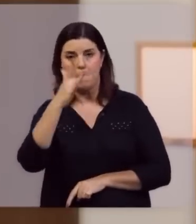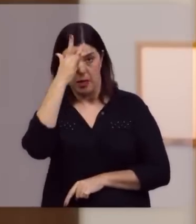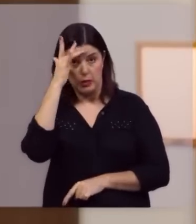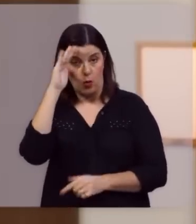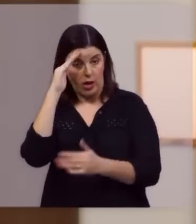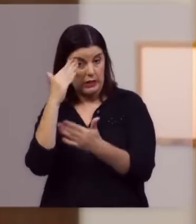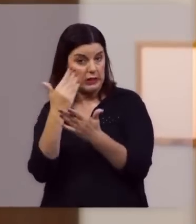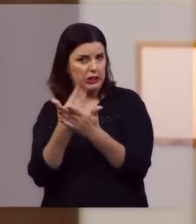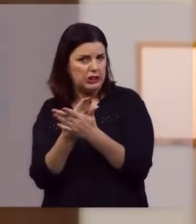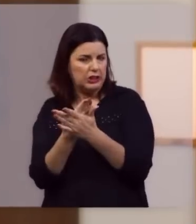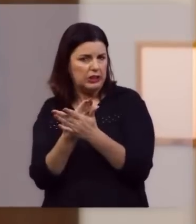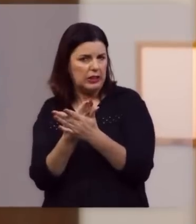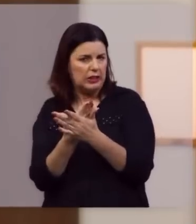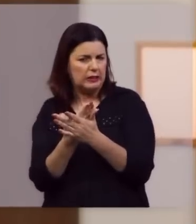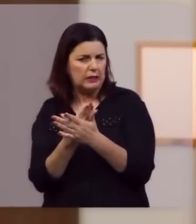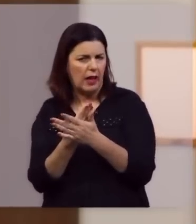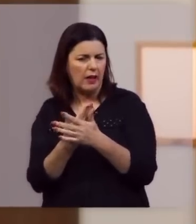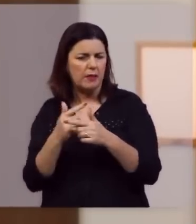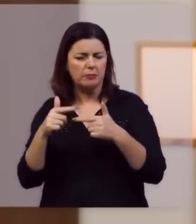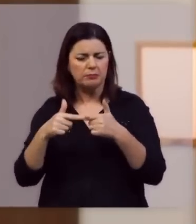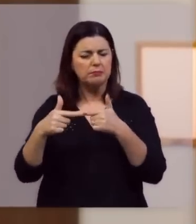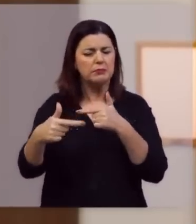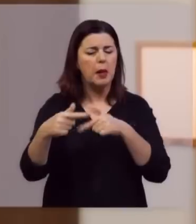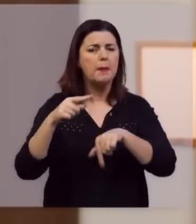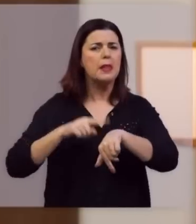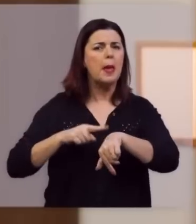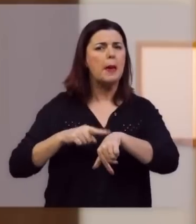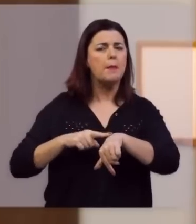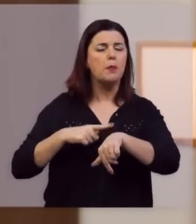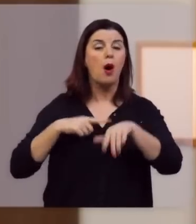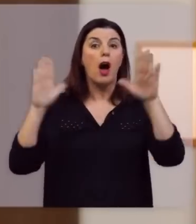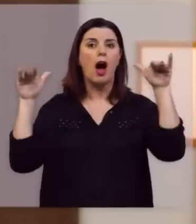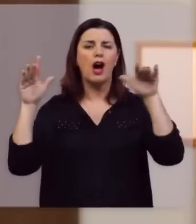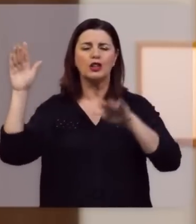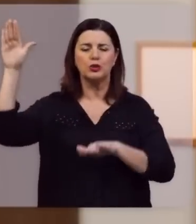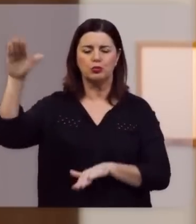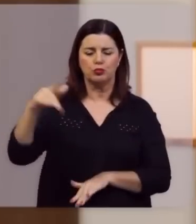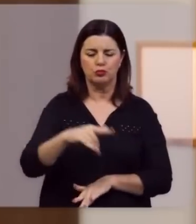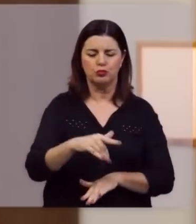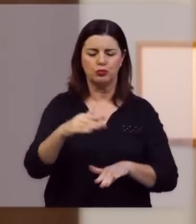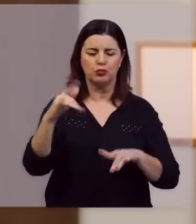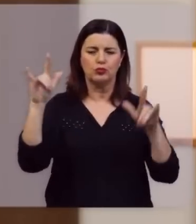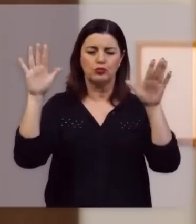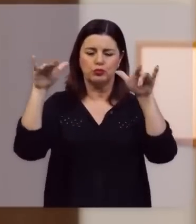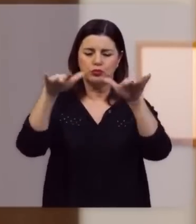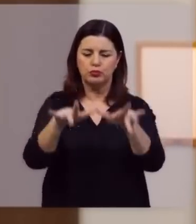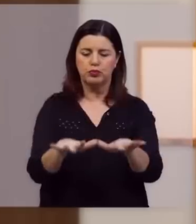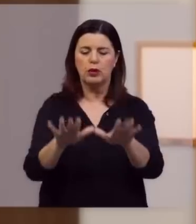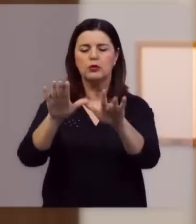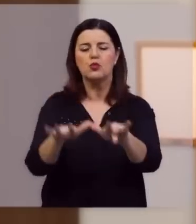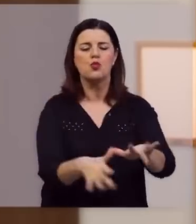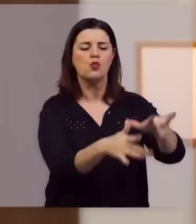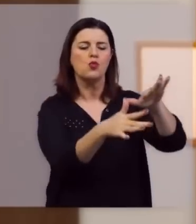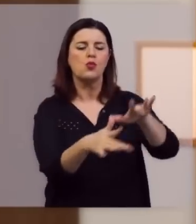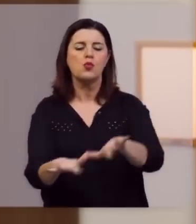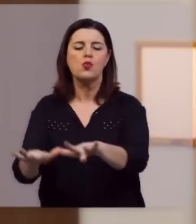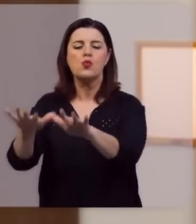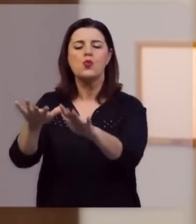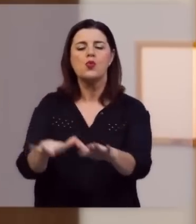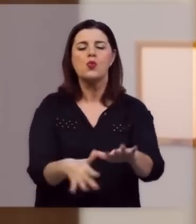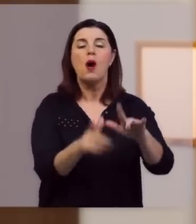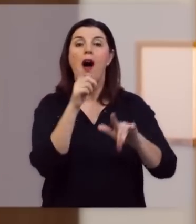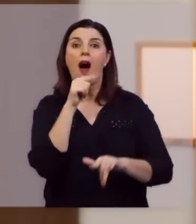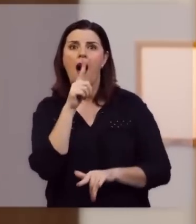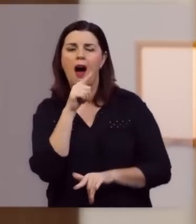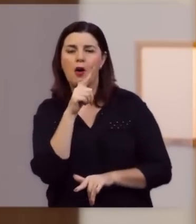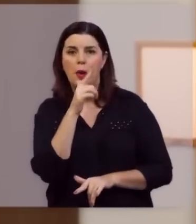enfermos ali, que periodicamente descia um anjo e agitava a água. E o primeiro que pulasse nesta